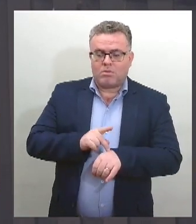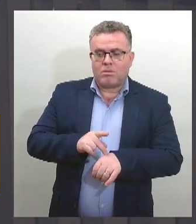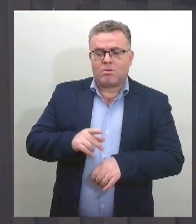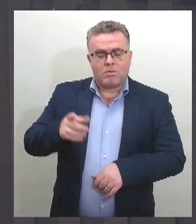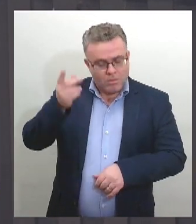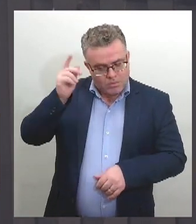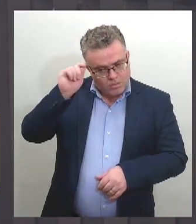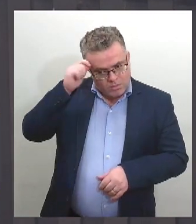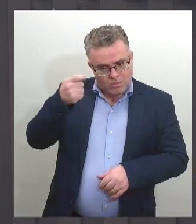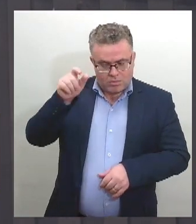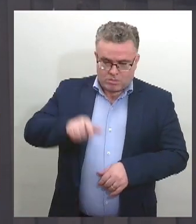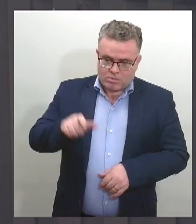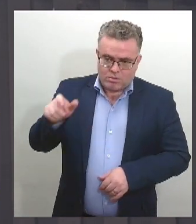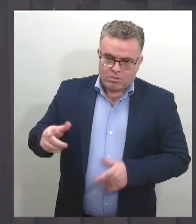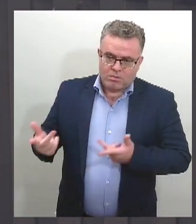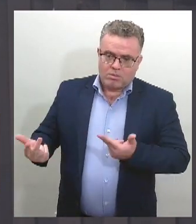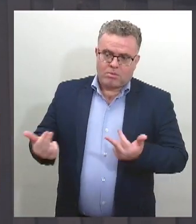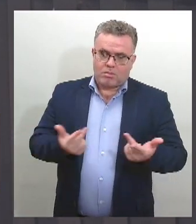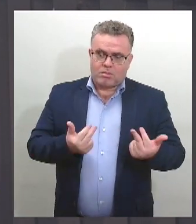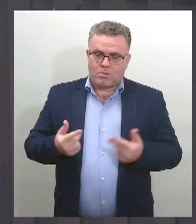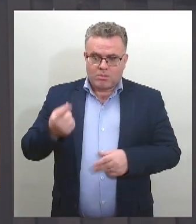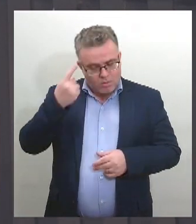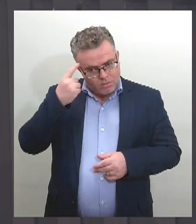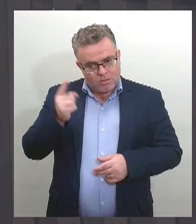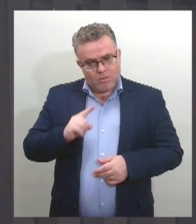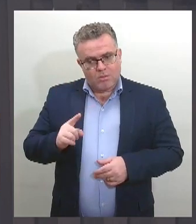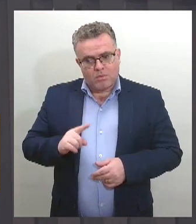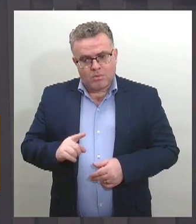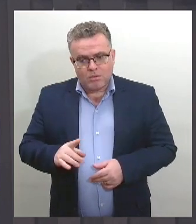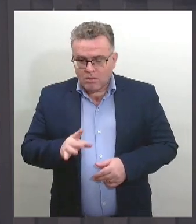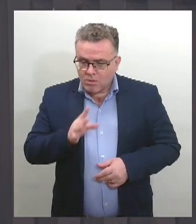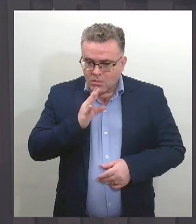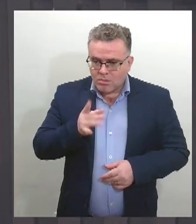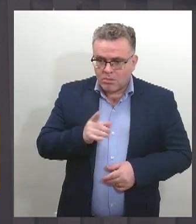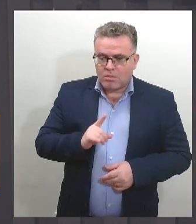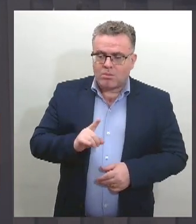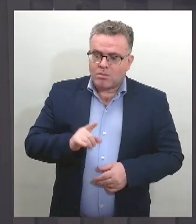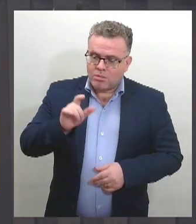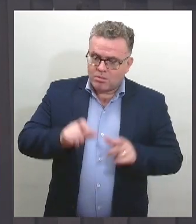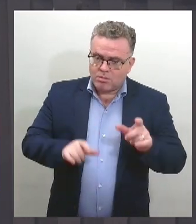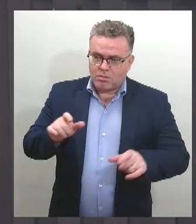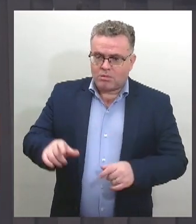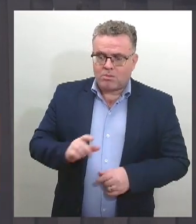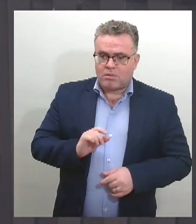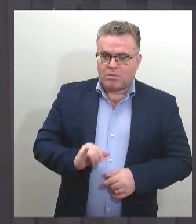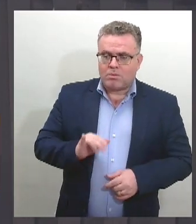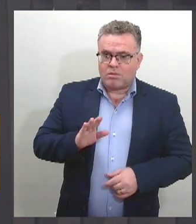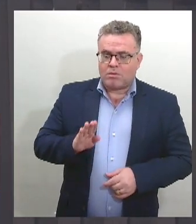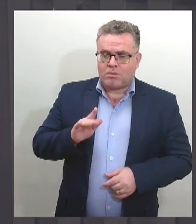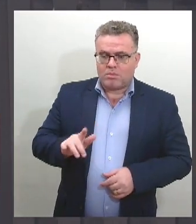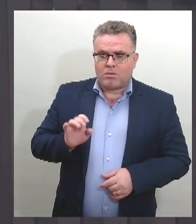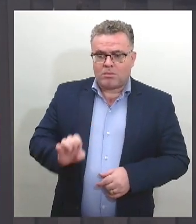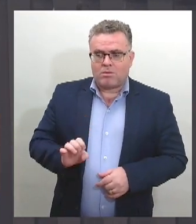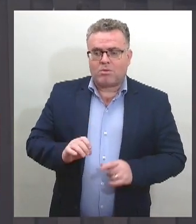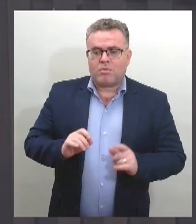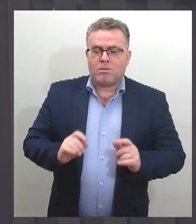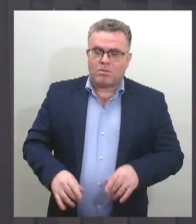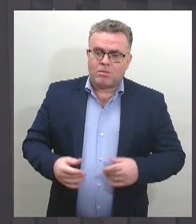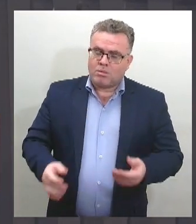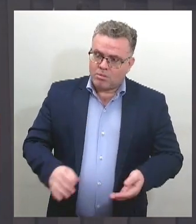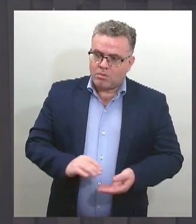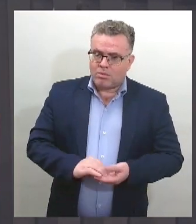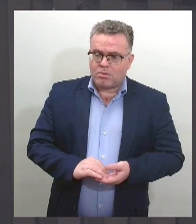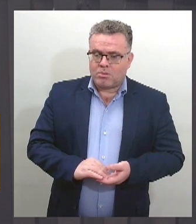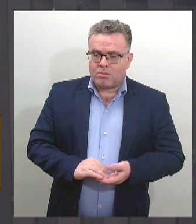social e elas não são reconhecidas como pessoas negras. Pelo IBGE e pela lei, né? A lei de cotas, negros